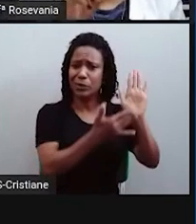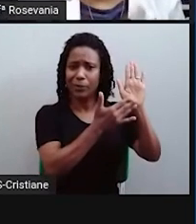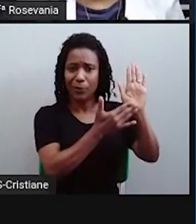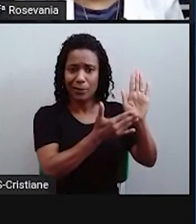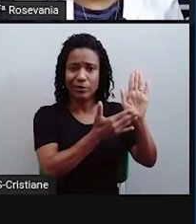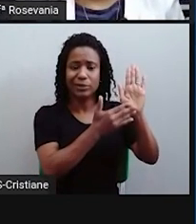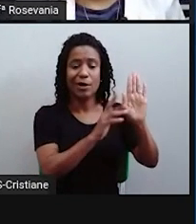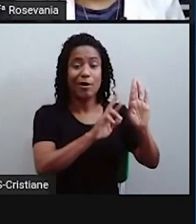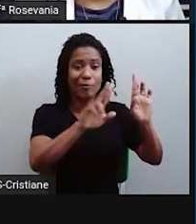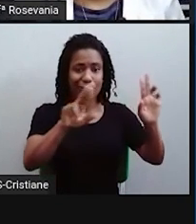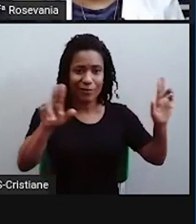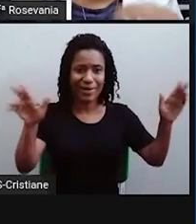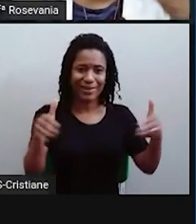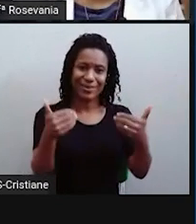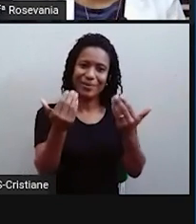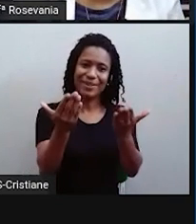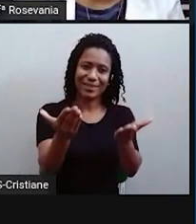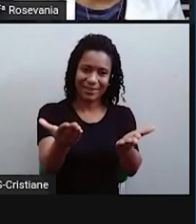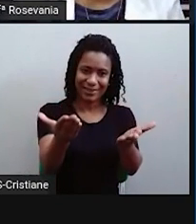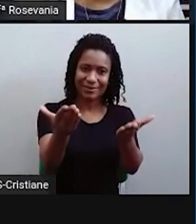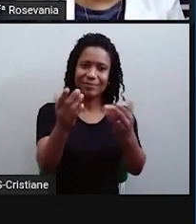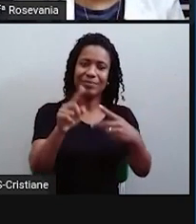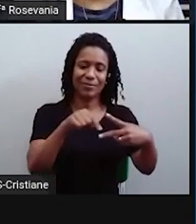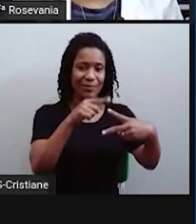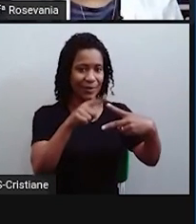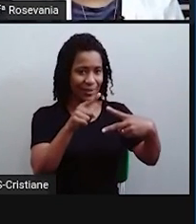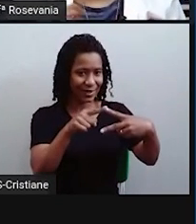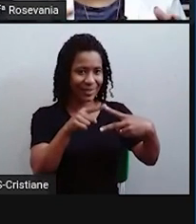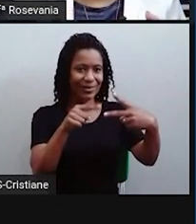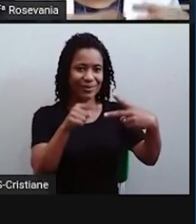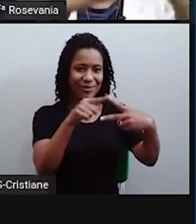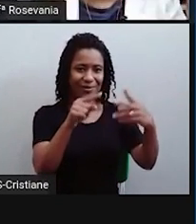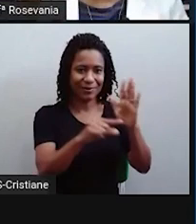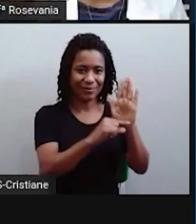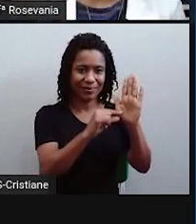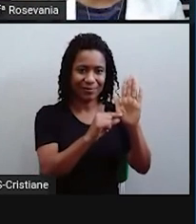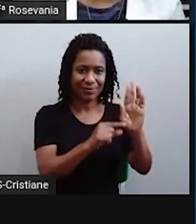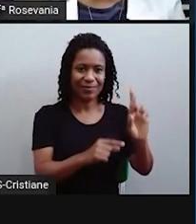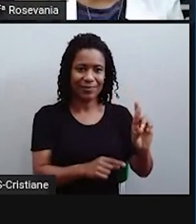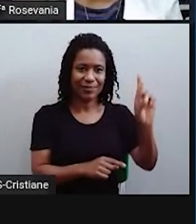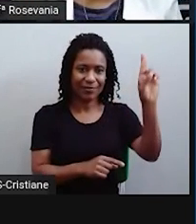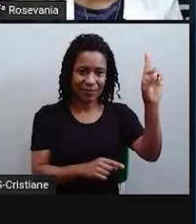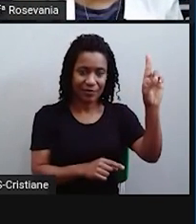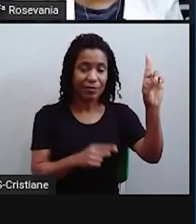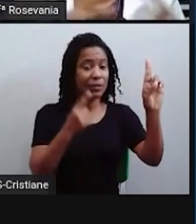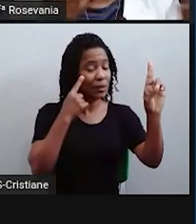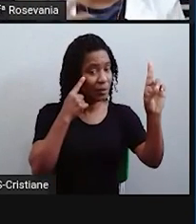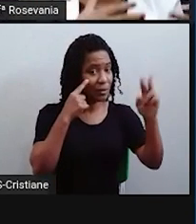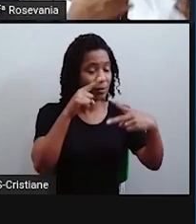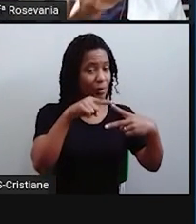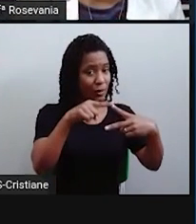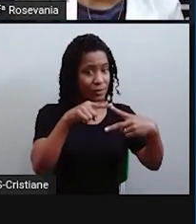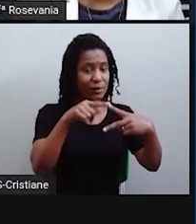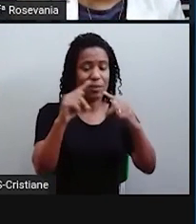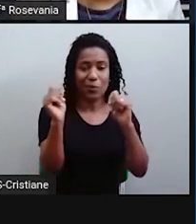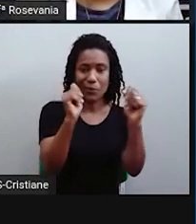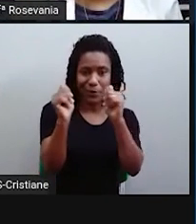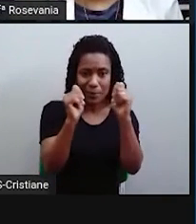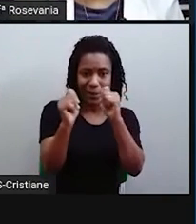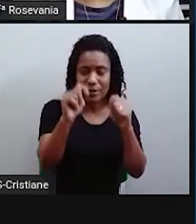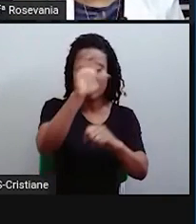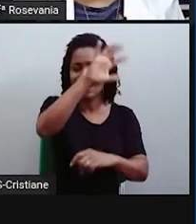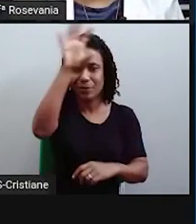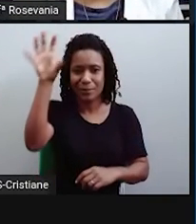e eu apresentei duas para vocês, que é de Pedro Pinchagre, que é as macro-regiões econômicas ou os três complexos